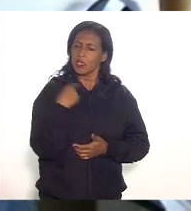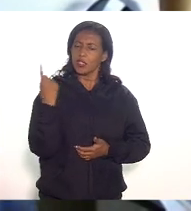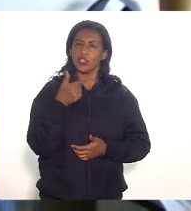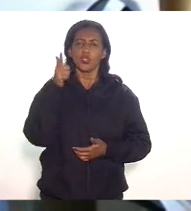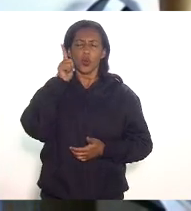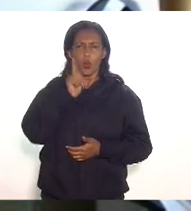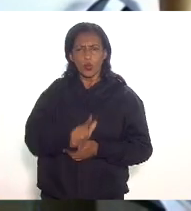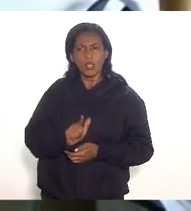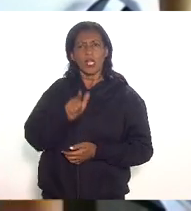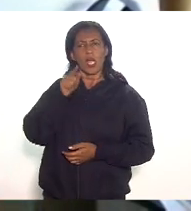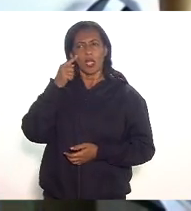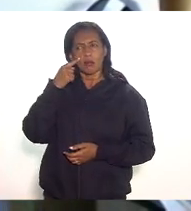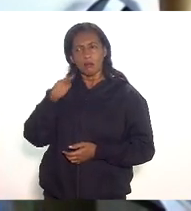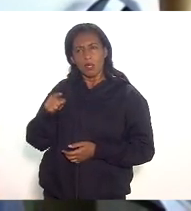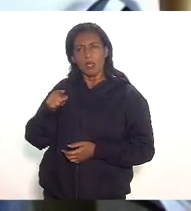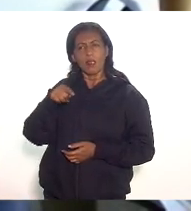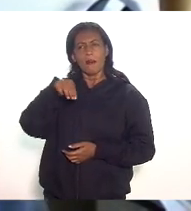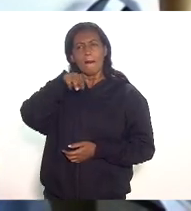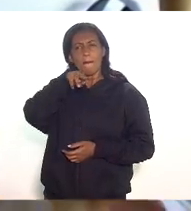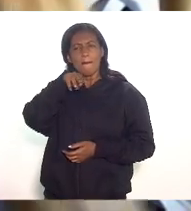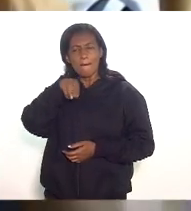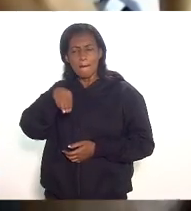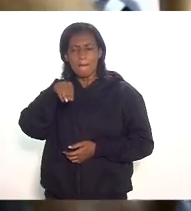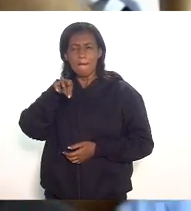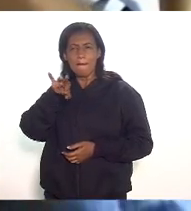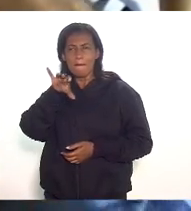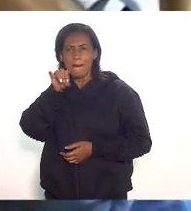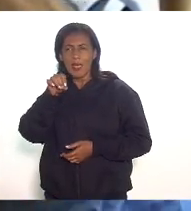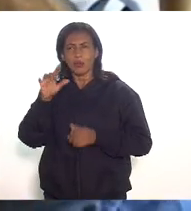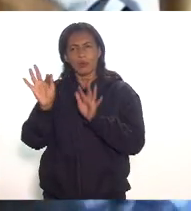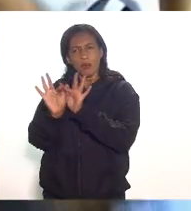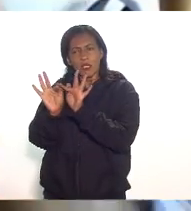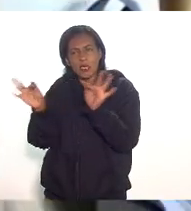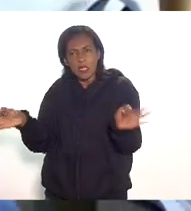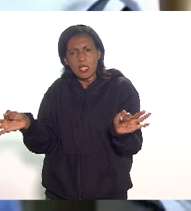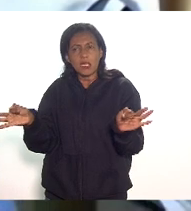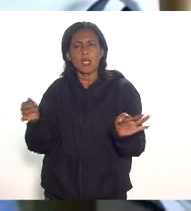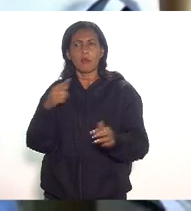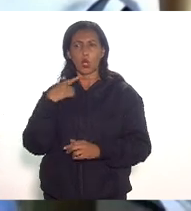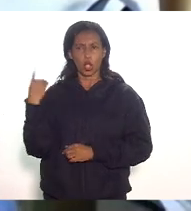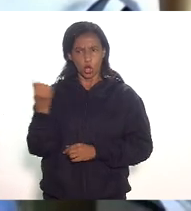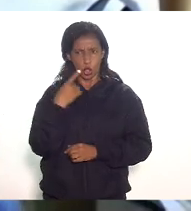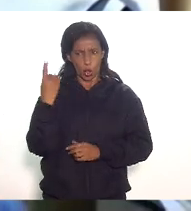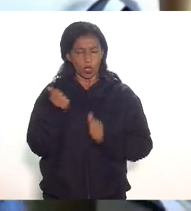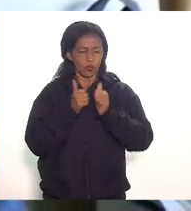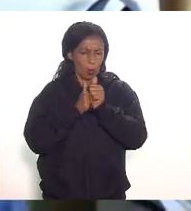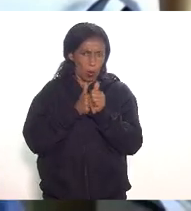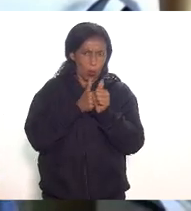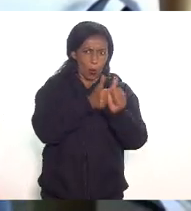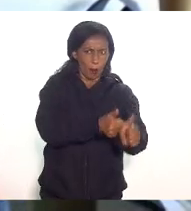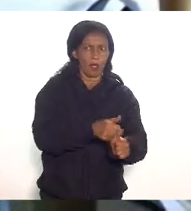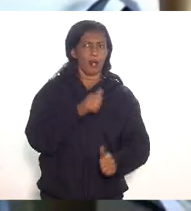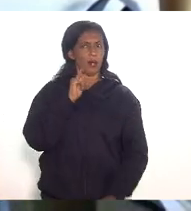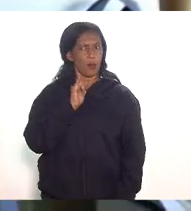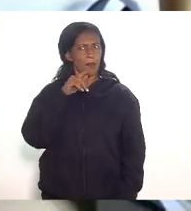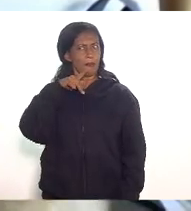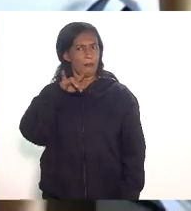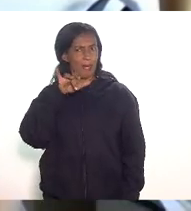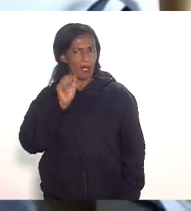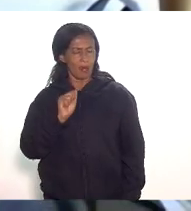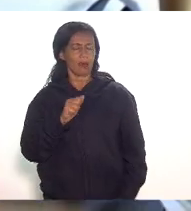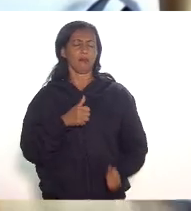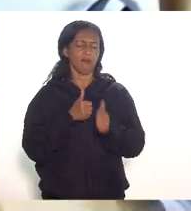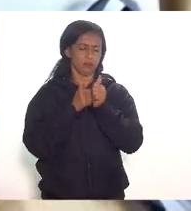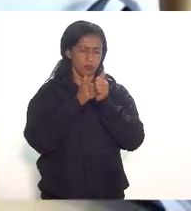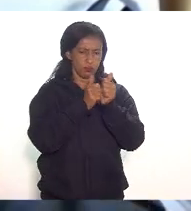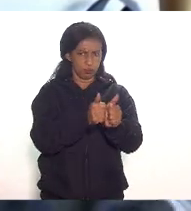metodologia mais simples com a sua boa sugestão e nós vamos procurar o IPEA nós vamos procurar o IPEA se for o